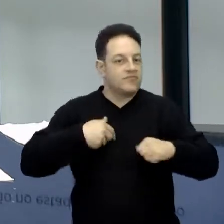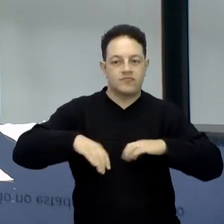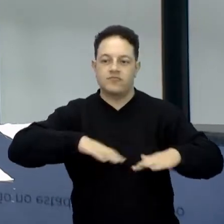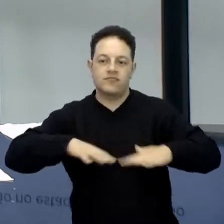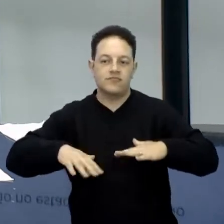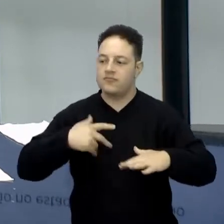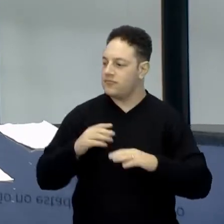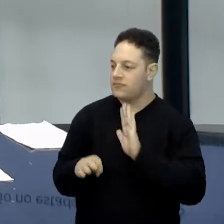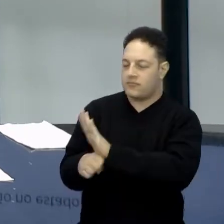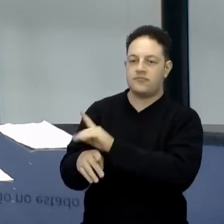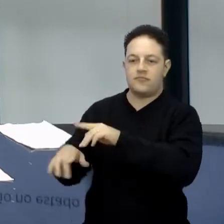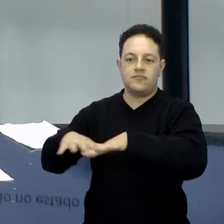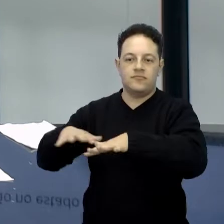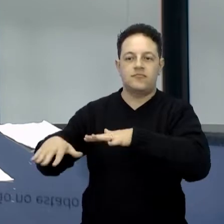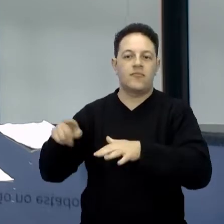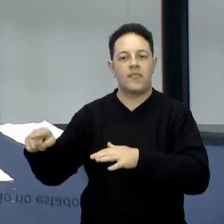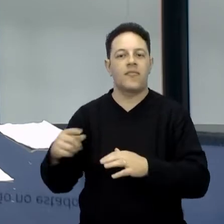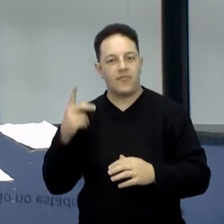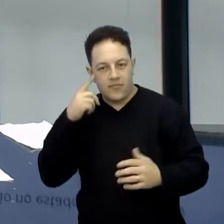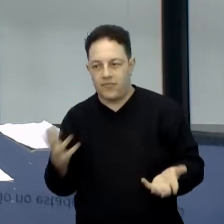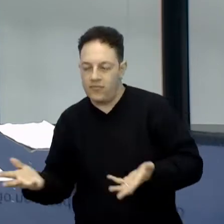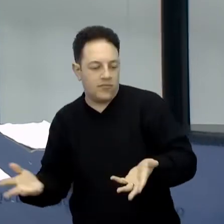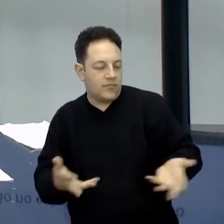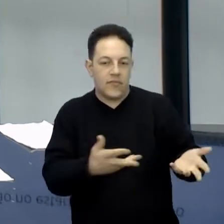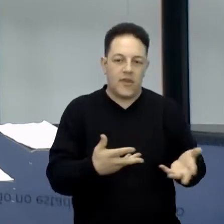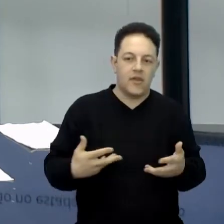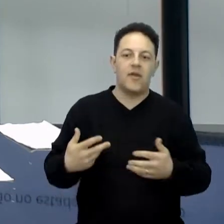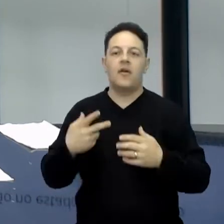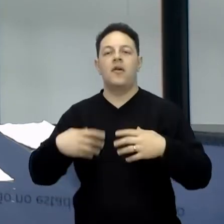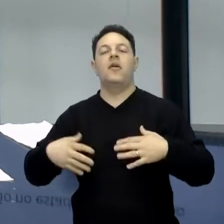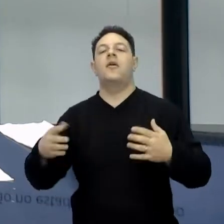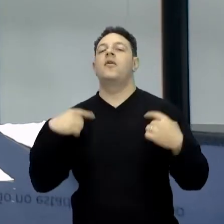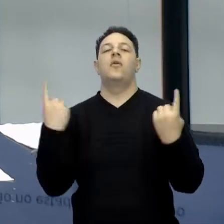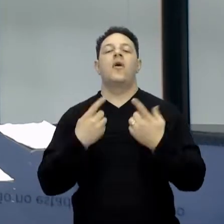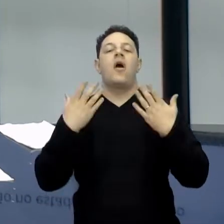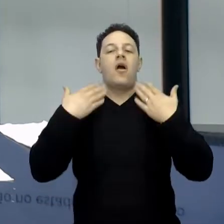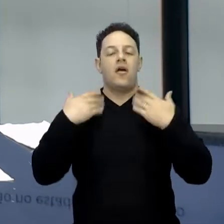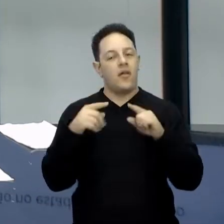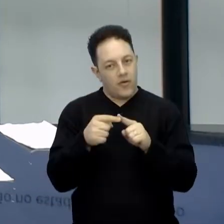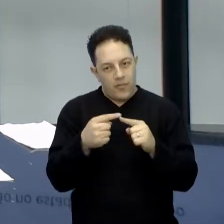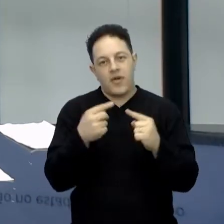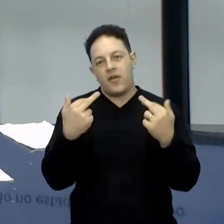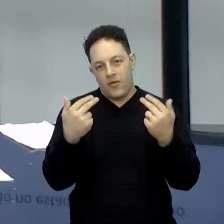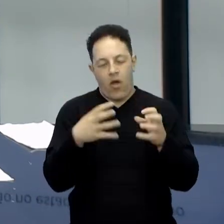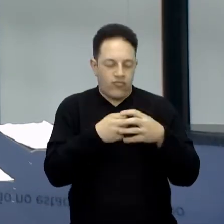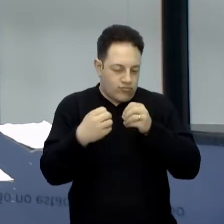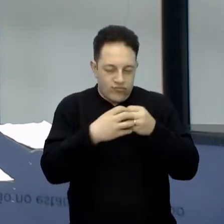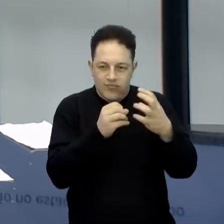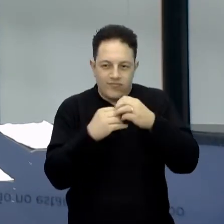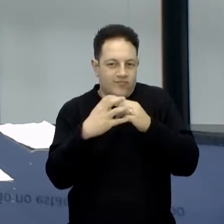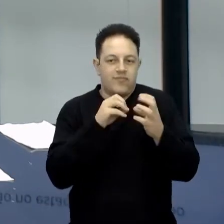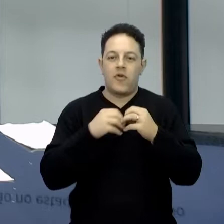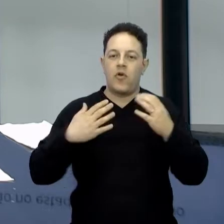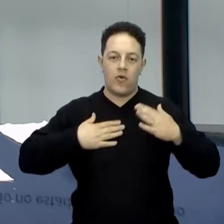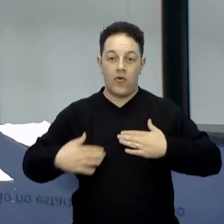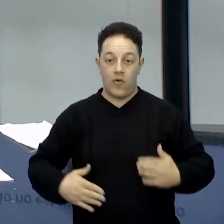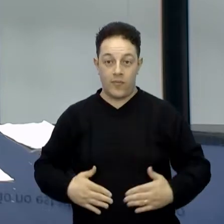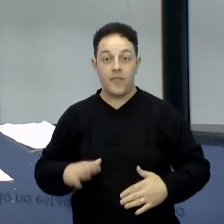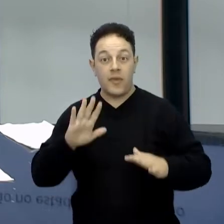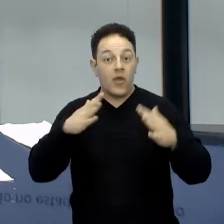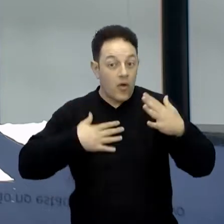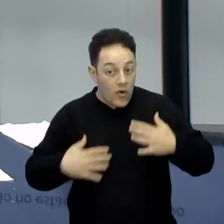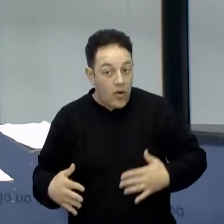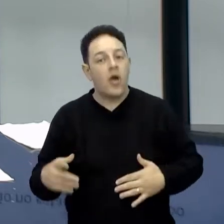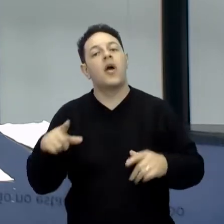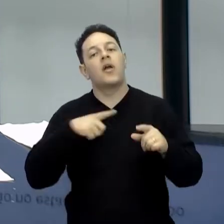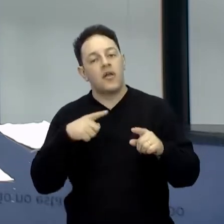agita quem está menos. E a gente sabe que temperatura é essa agitação aí das partículas que compõem os corpos. E quando eu falo corpo, eu estou